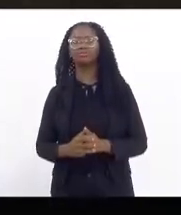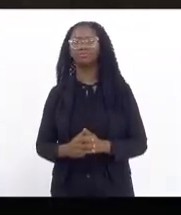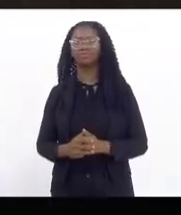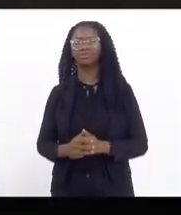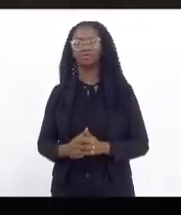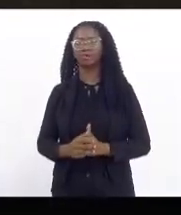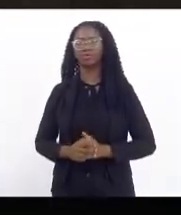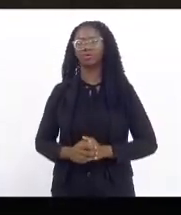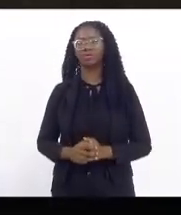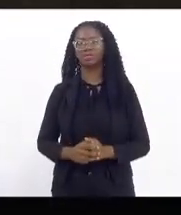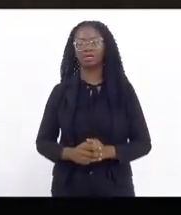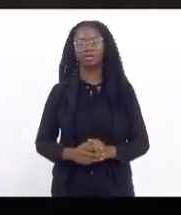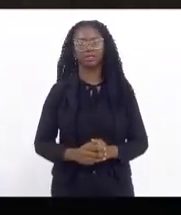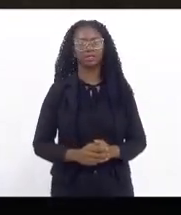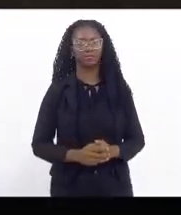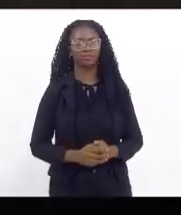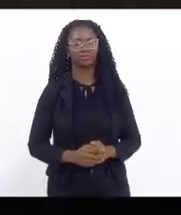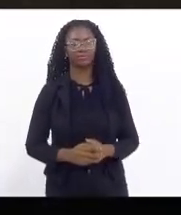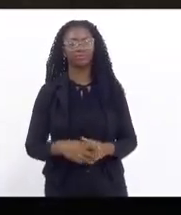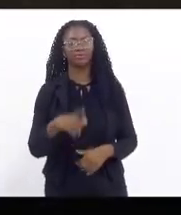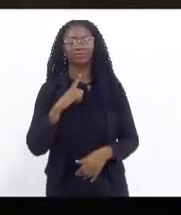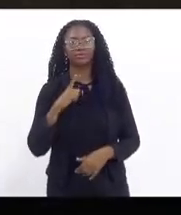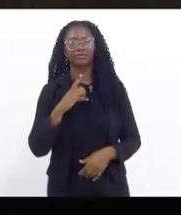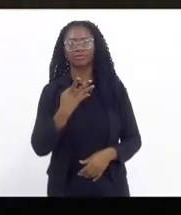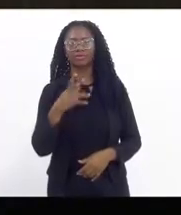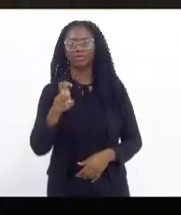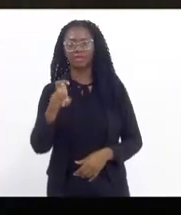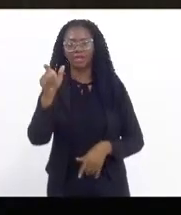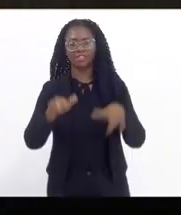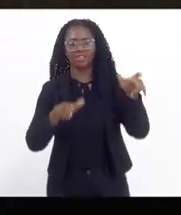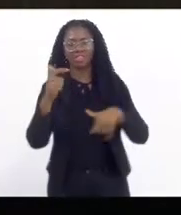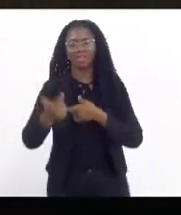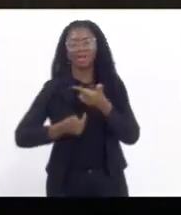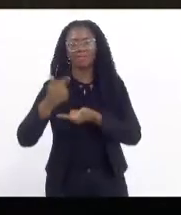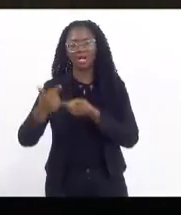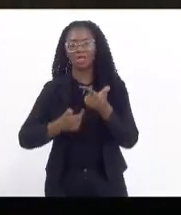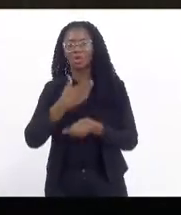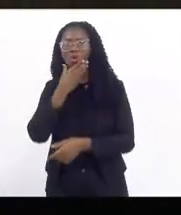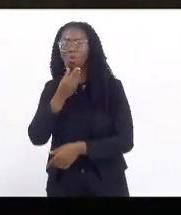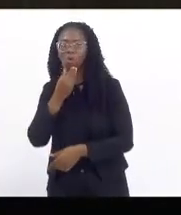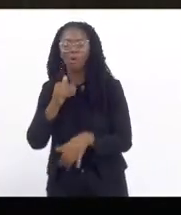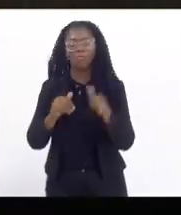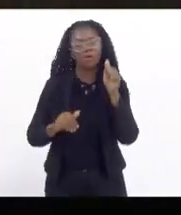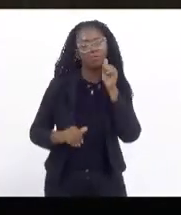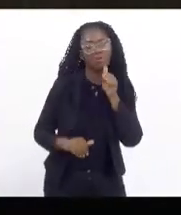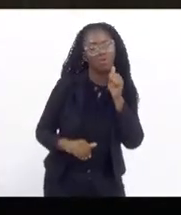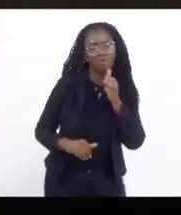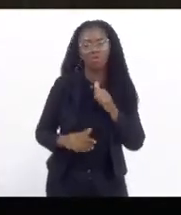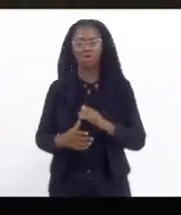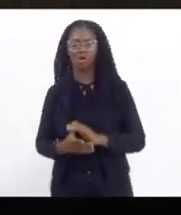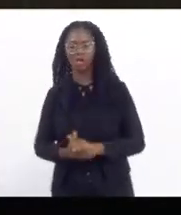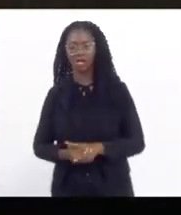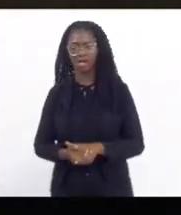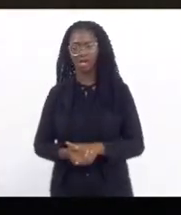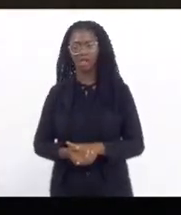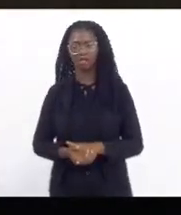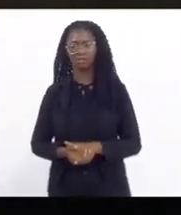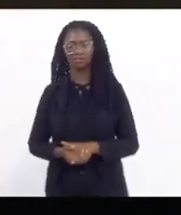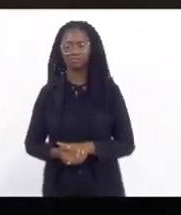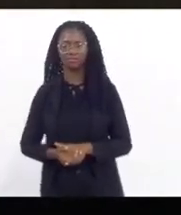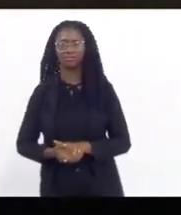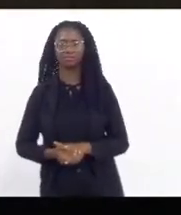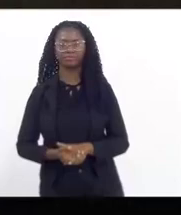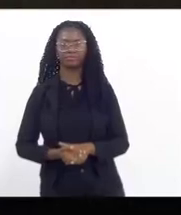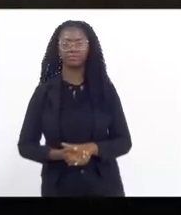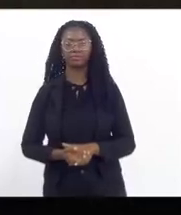congregando 45 trabalhadores e trabalhadoras, homens e mulheres, deputado Márcio Pacheco, de